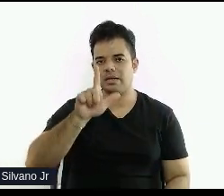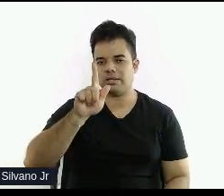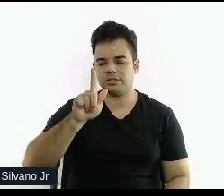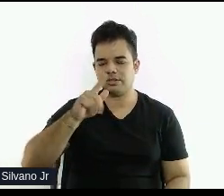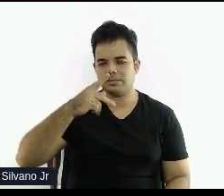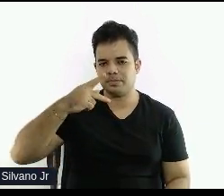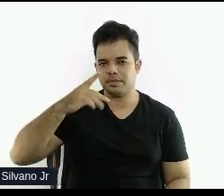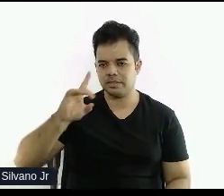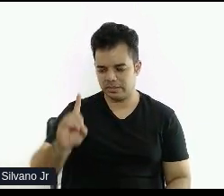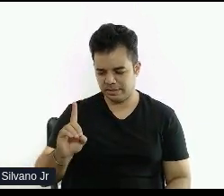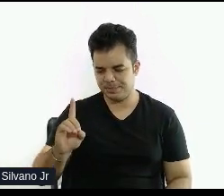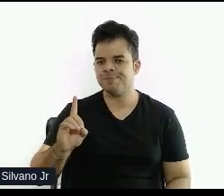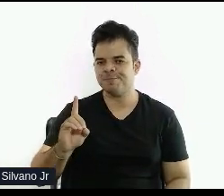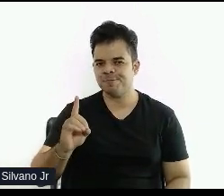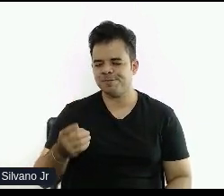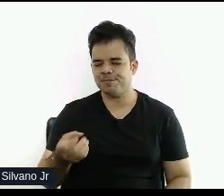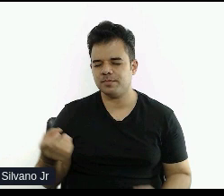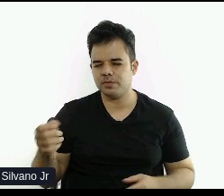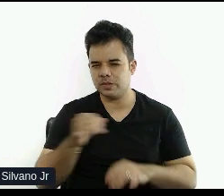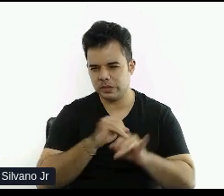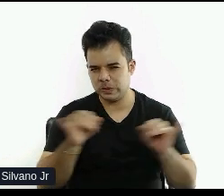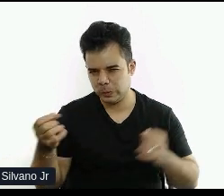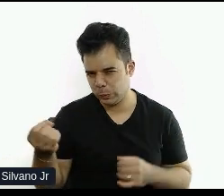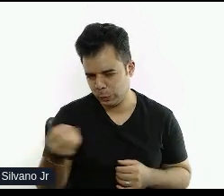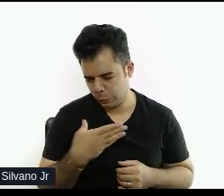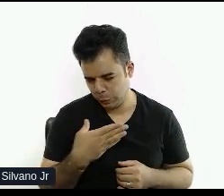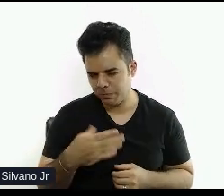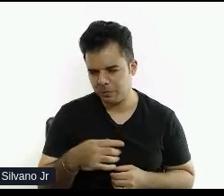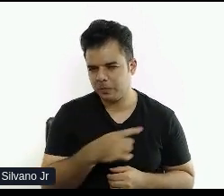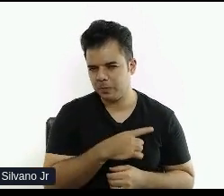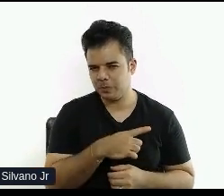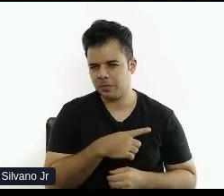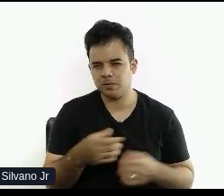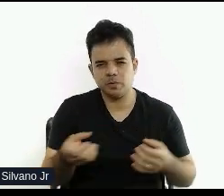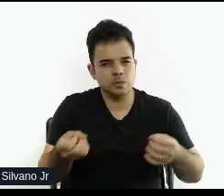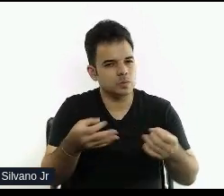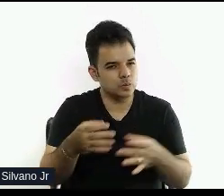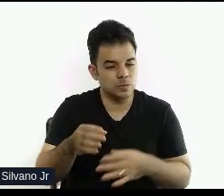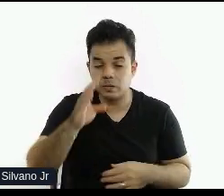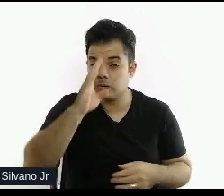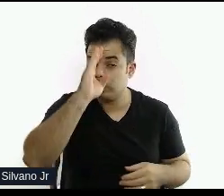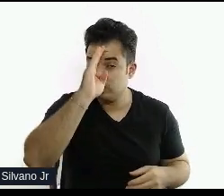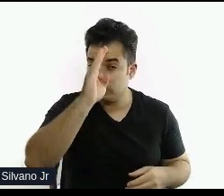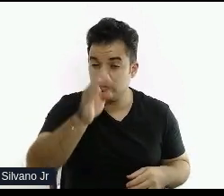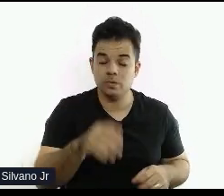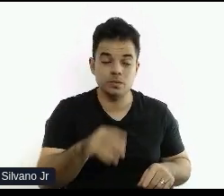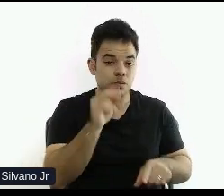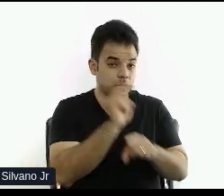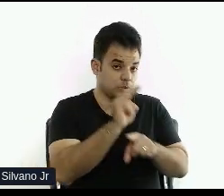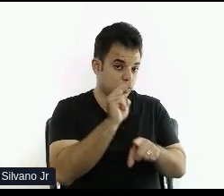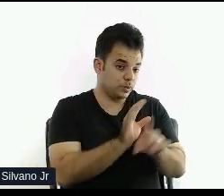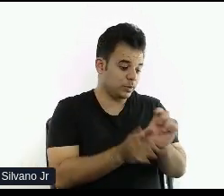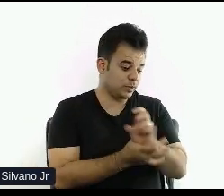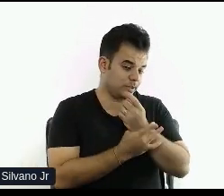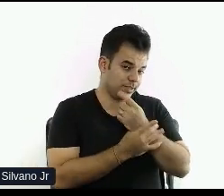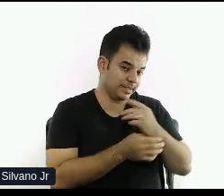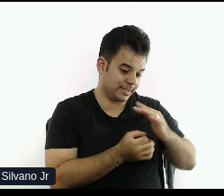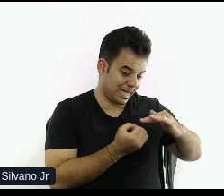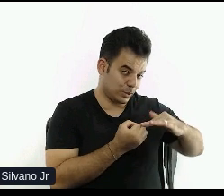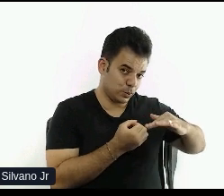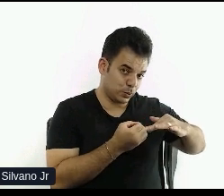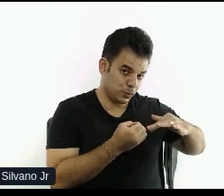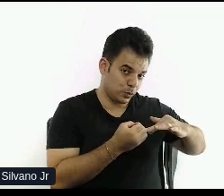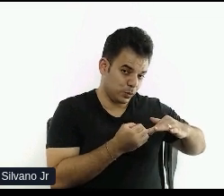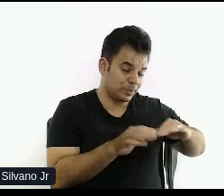ela foi lançada aí recentemente, trouxe algumas questões, principalmente em relação à proteção de dados, mas como que uma pessoa que